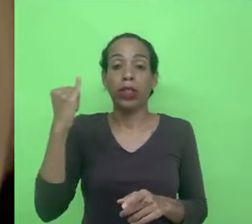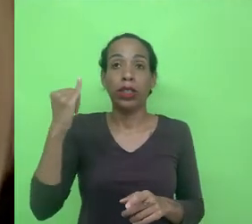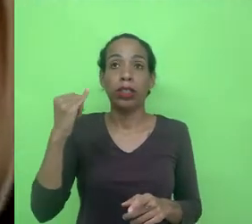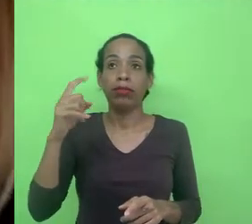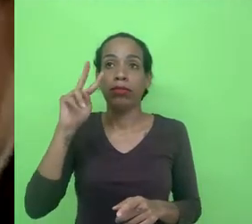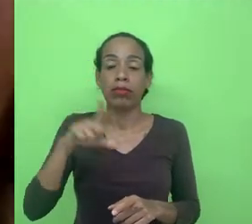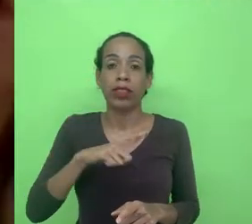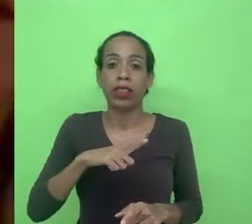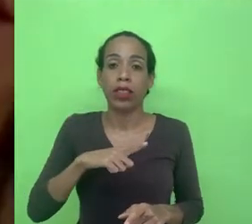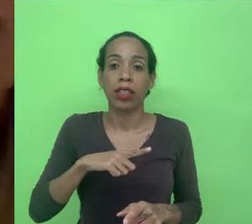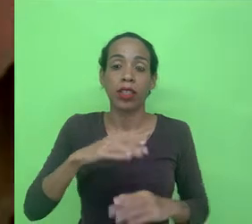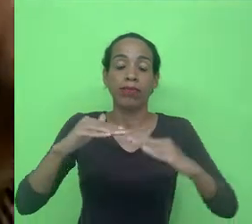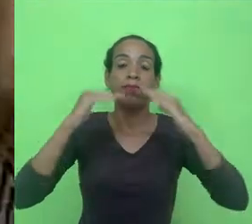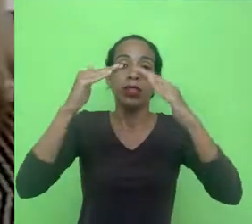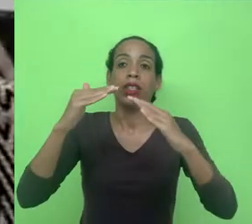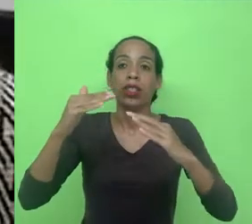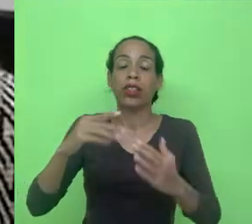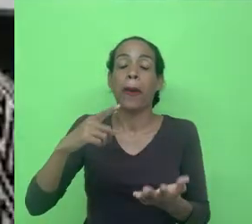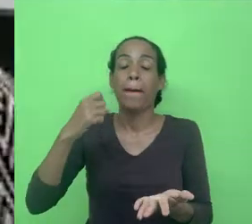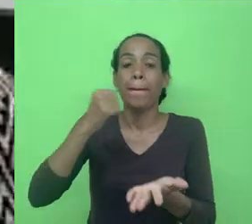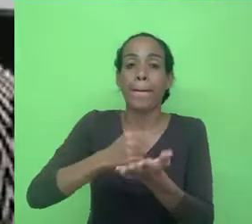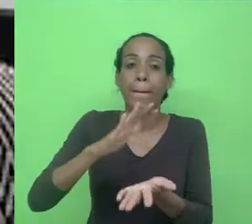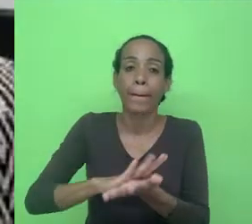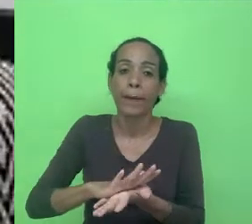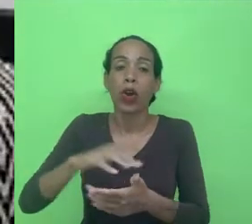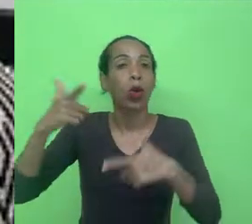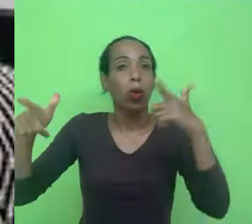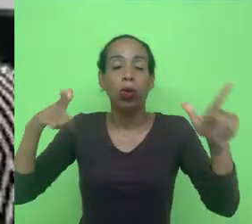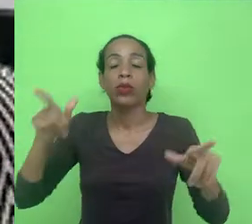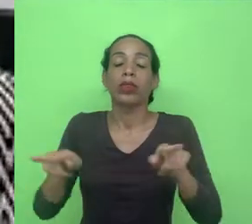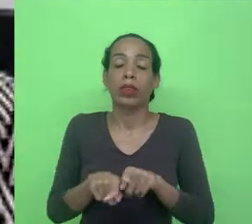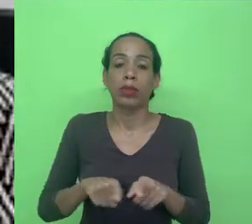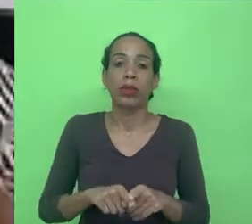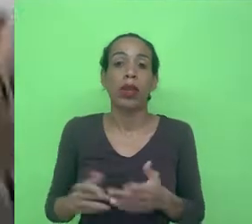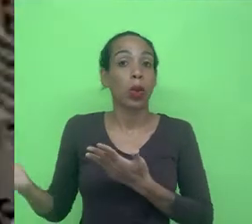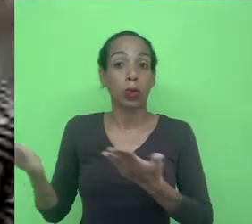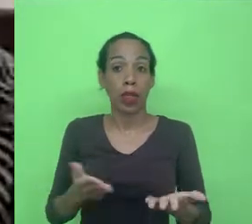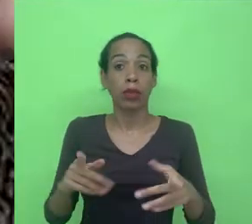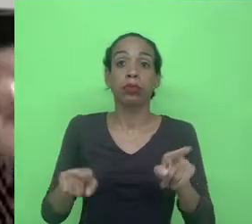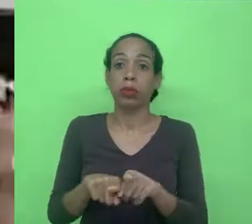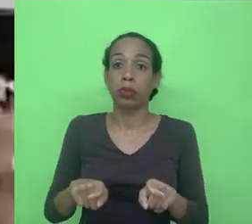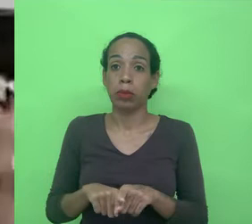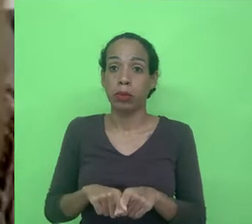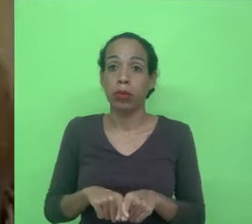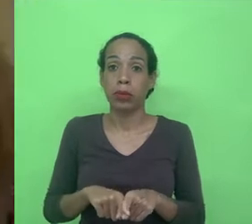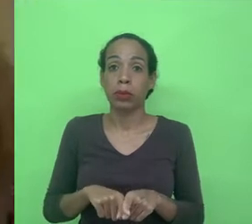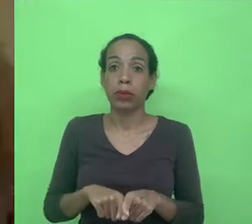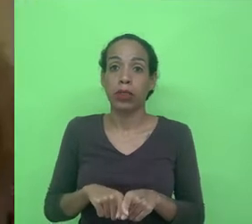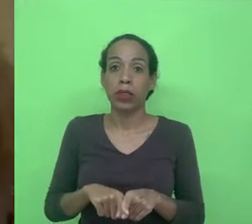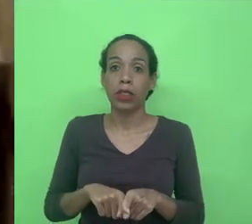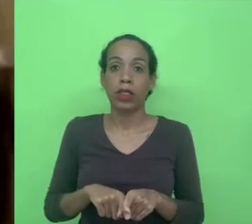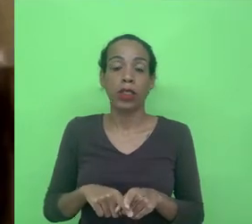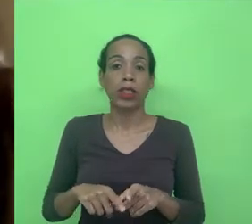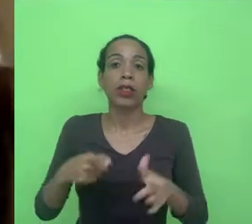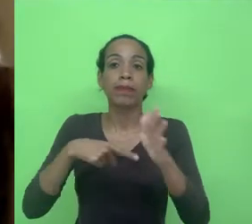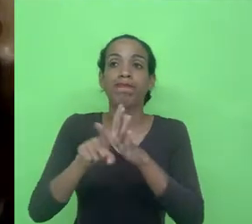auditabilidade imutabilidade entre outros e aí eu trago as minhas as minhas perquisições